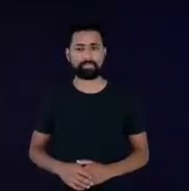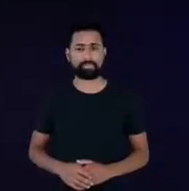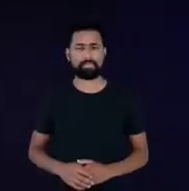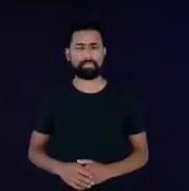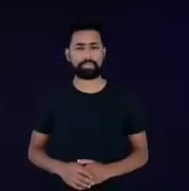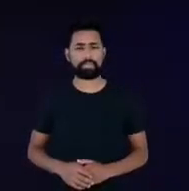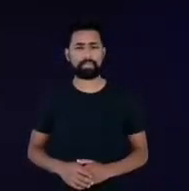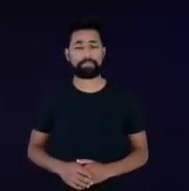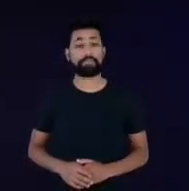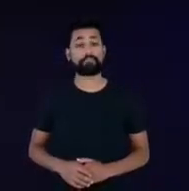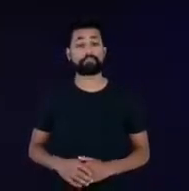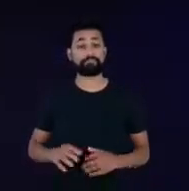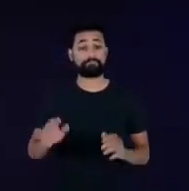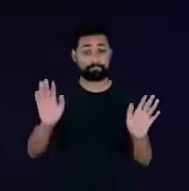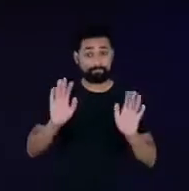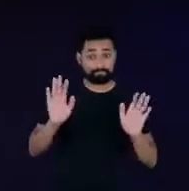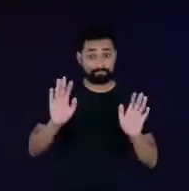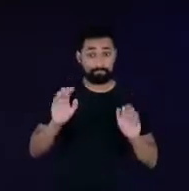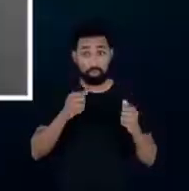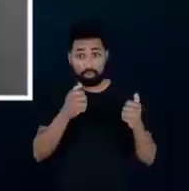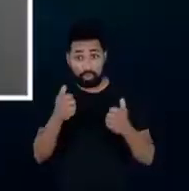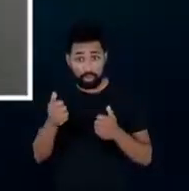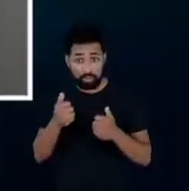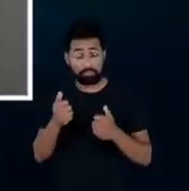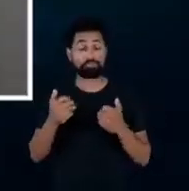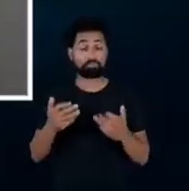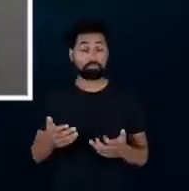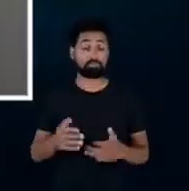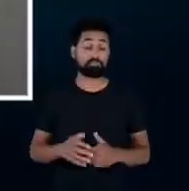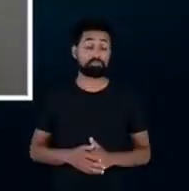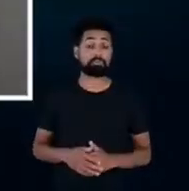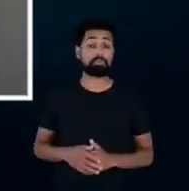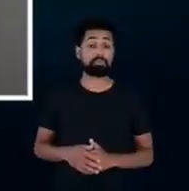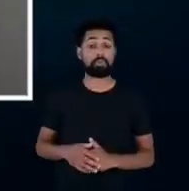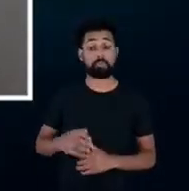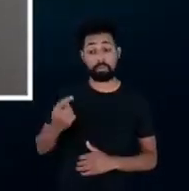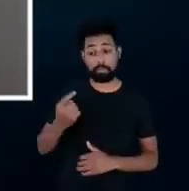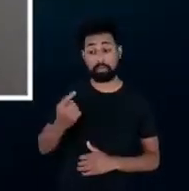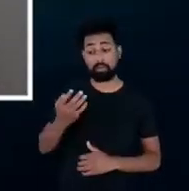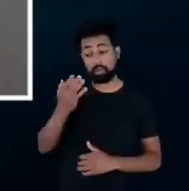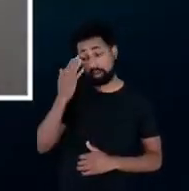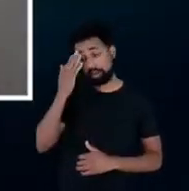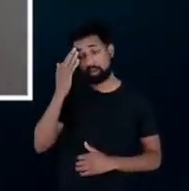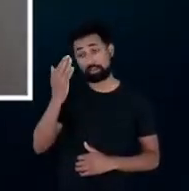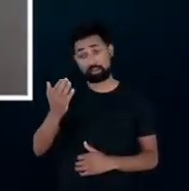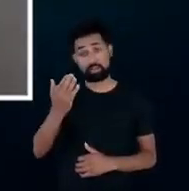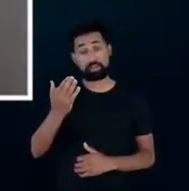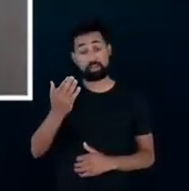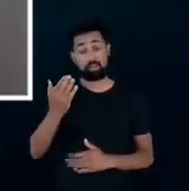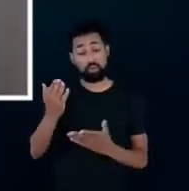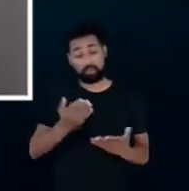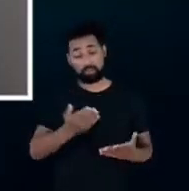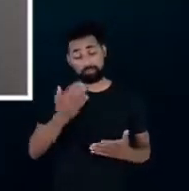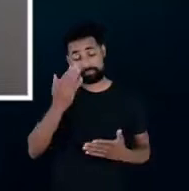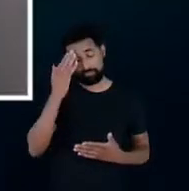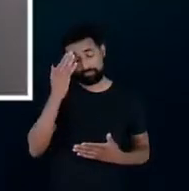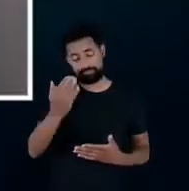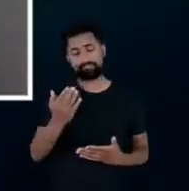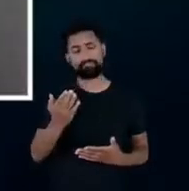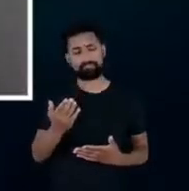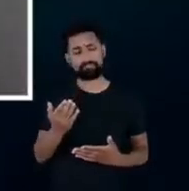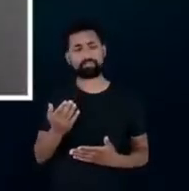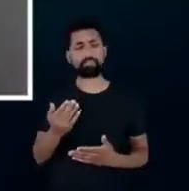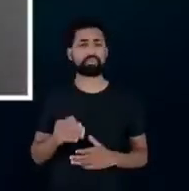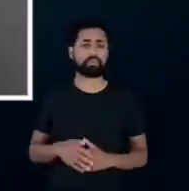Olá pessoal tudo bem queria primeiro agradecer pelo convite pelo